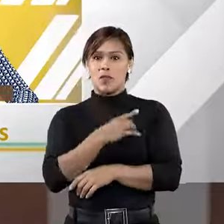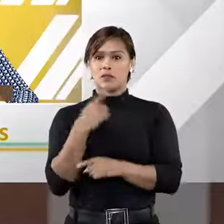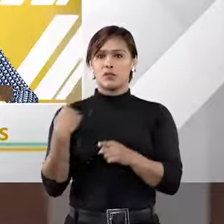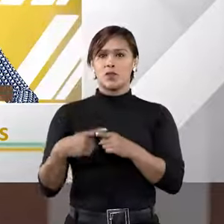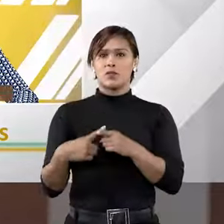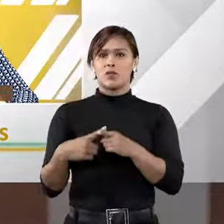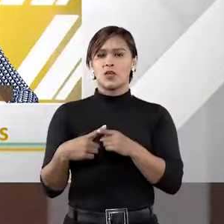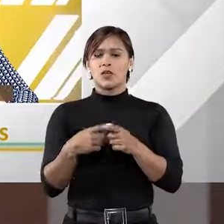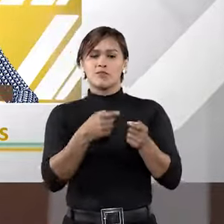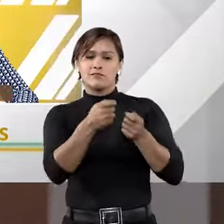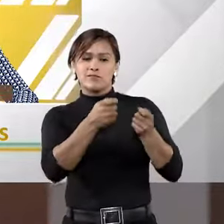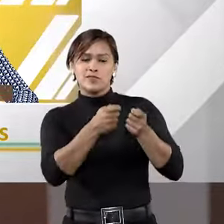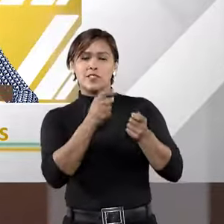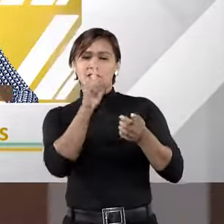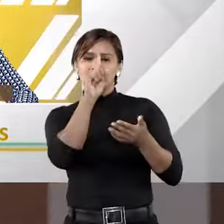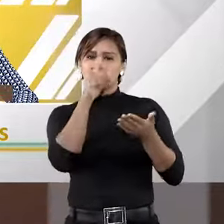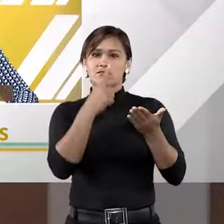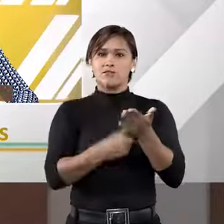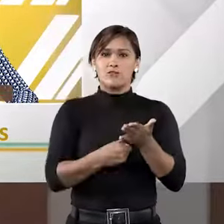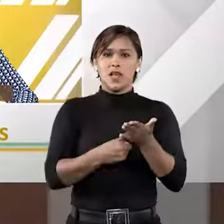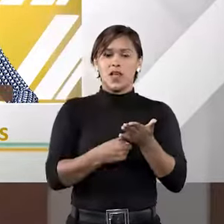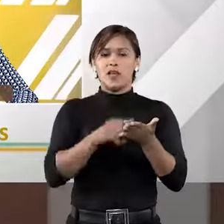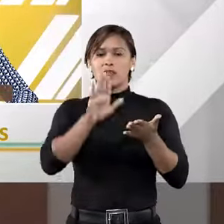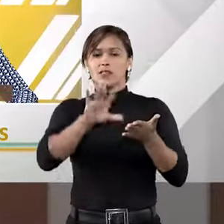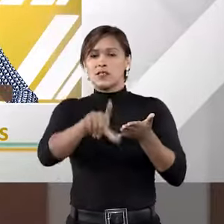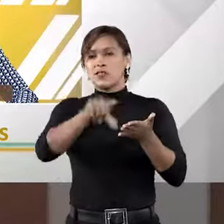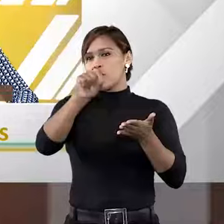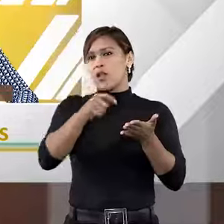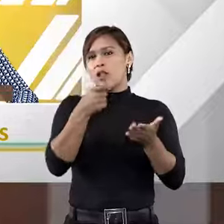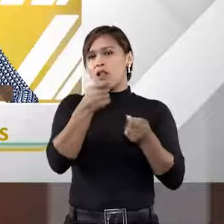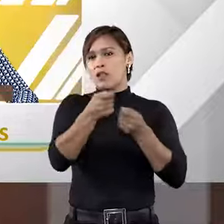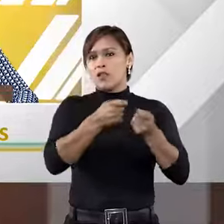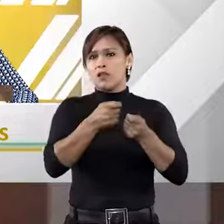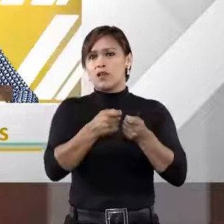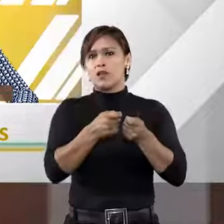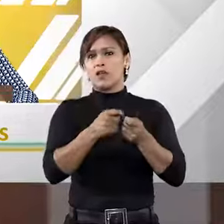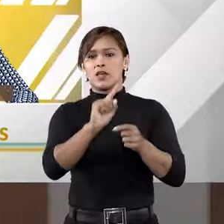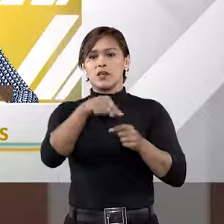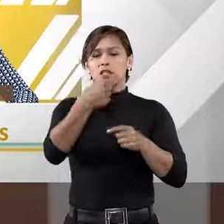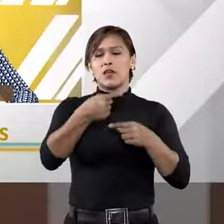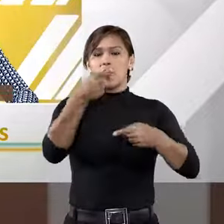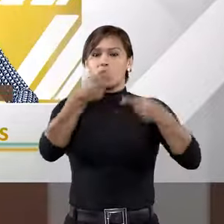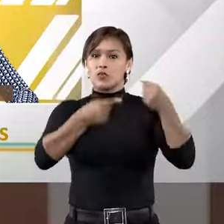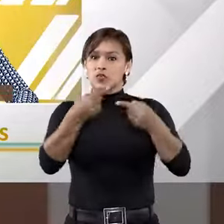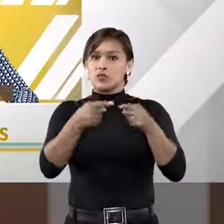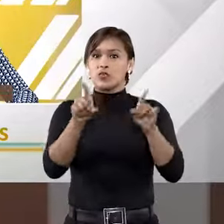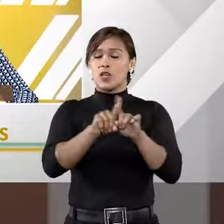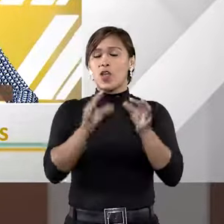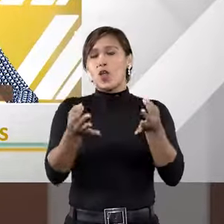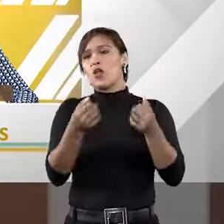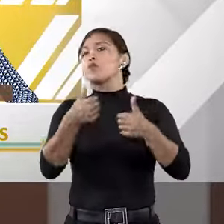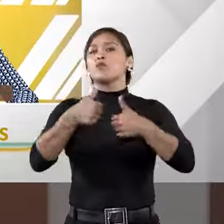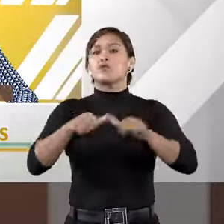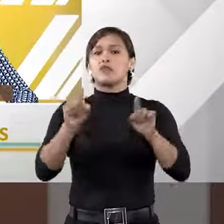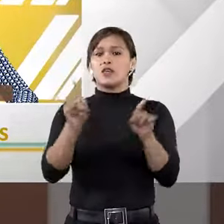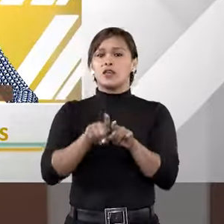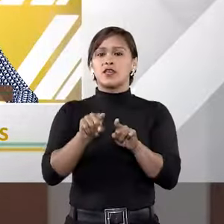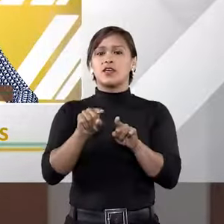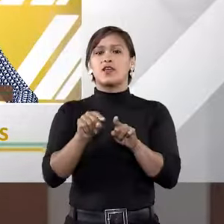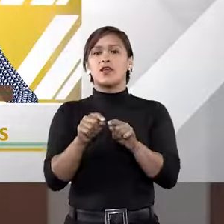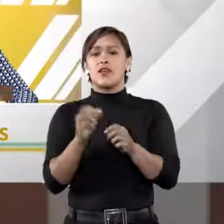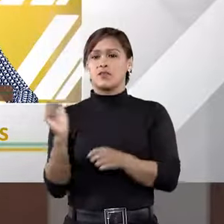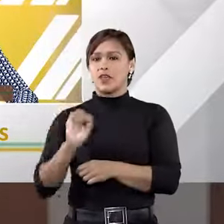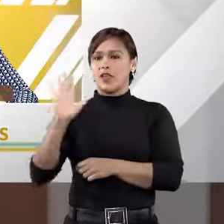Mas, pô, quer dizer então que se eu decidir que se eu optar pela arbitragem, não vou poder depois discutir e tal, como é que fica, e aí é